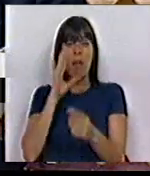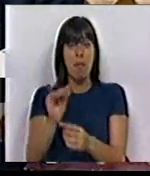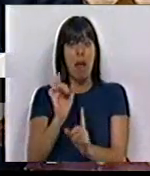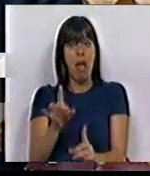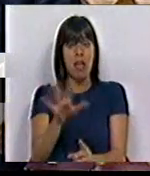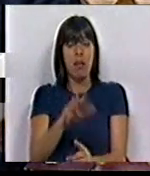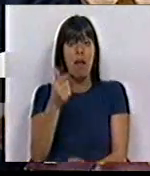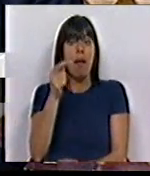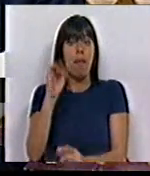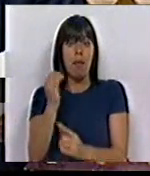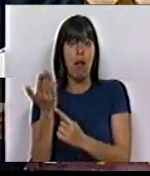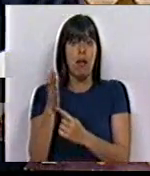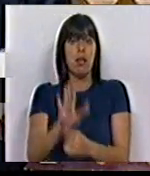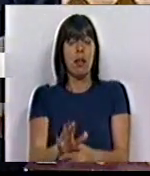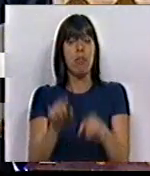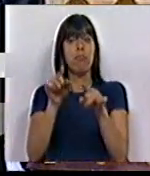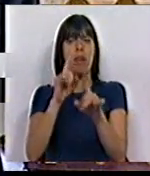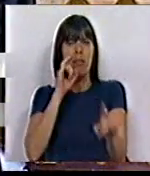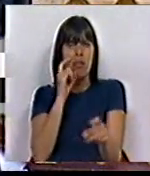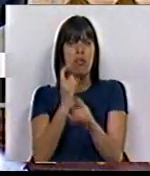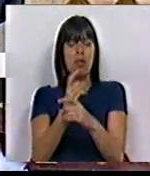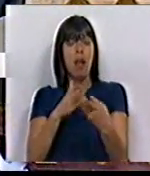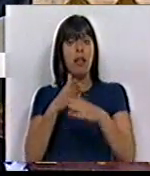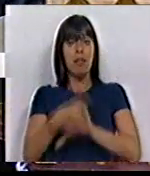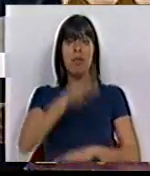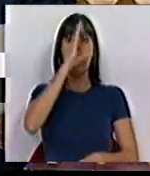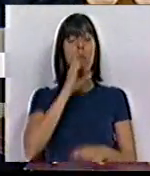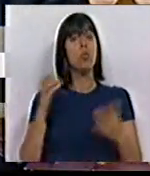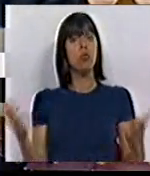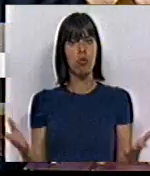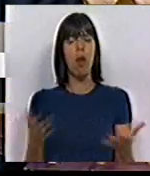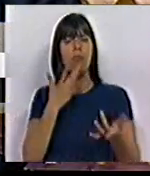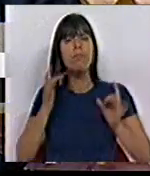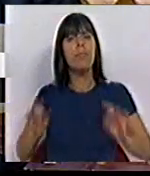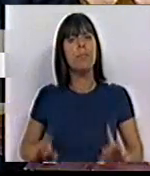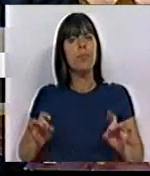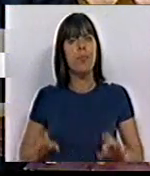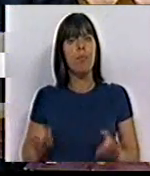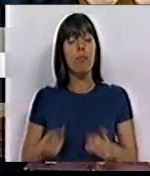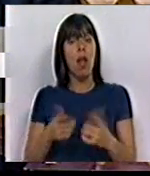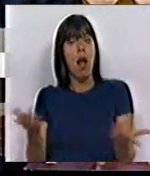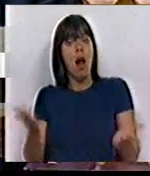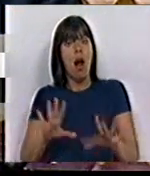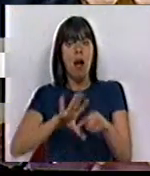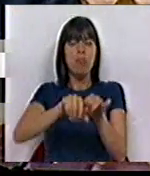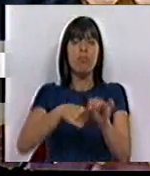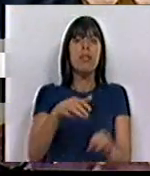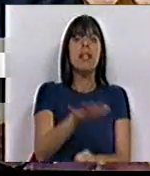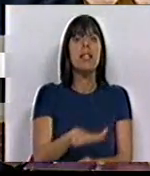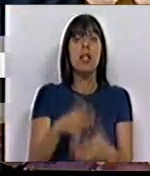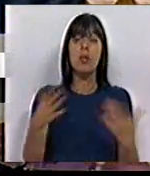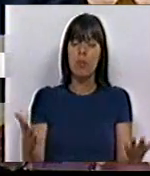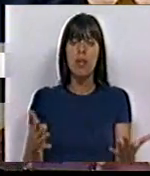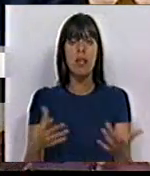a situação do BES. E aí temos a exigência de intervenção do Estado, para evitar que deixar degradar a situação